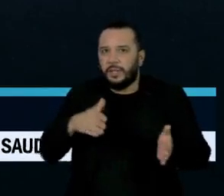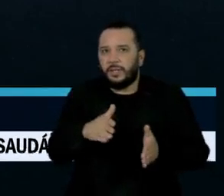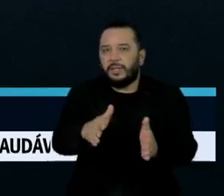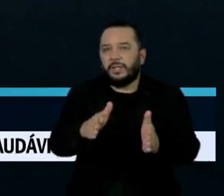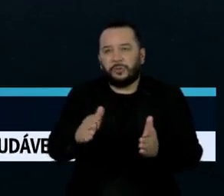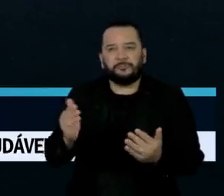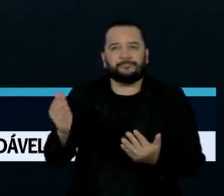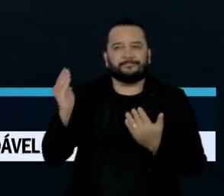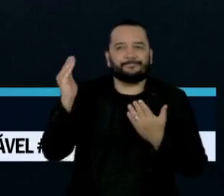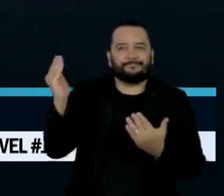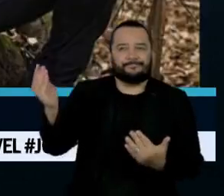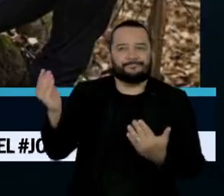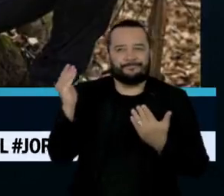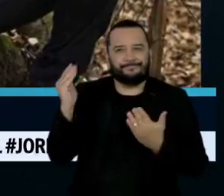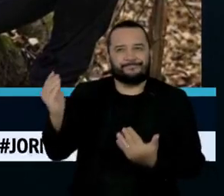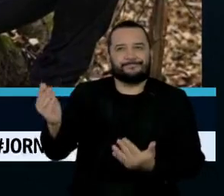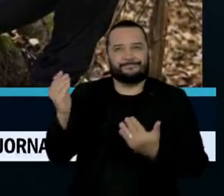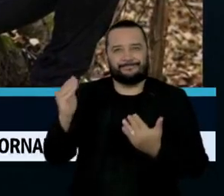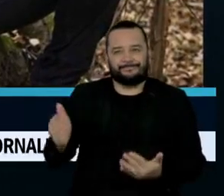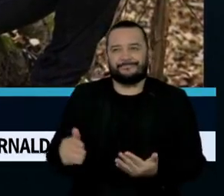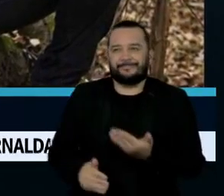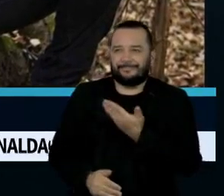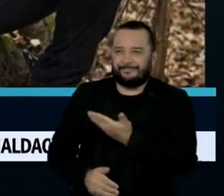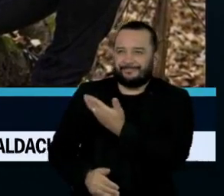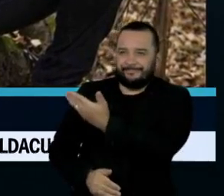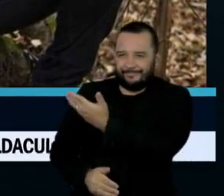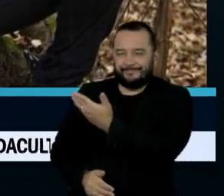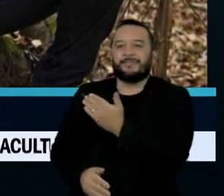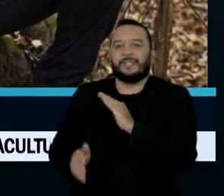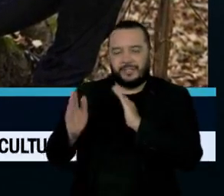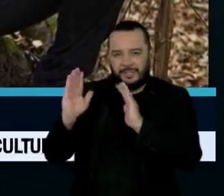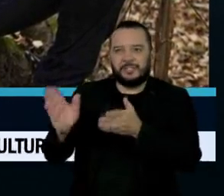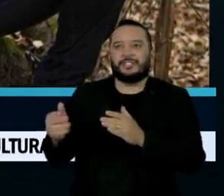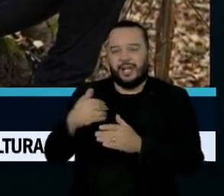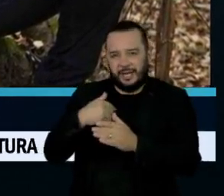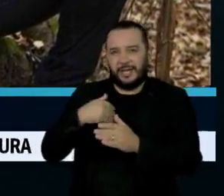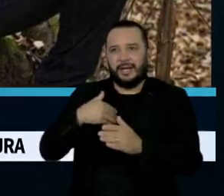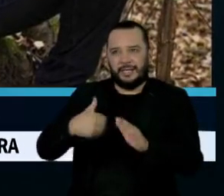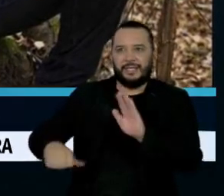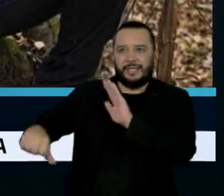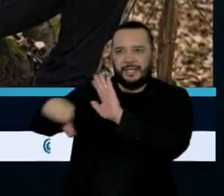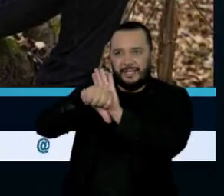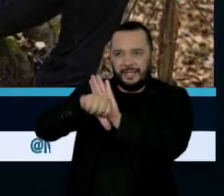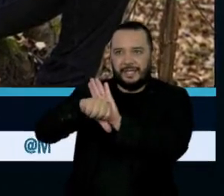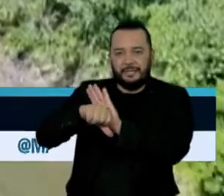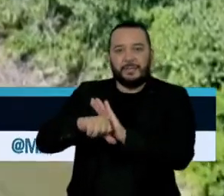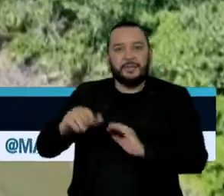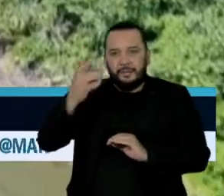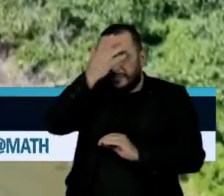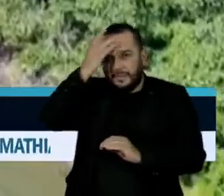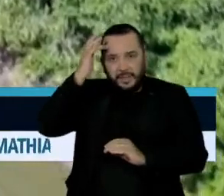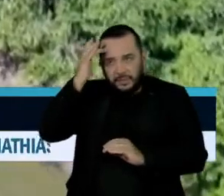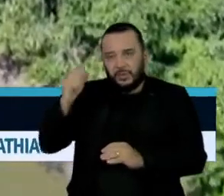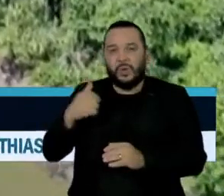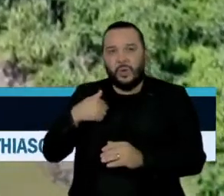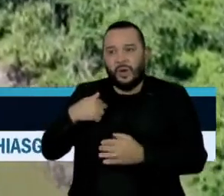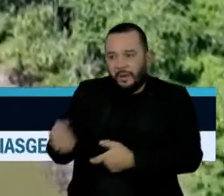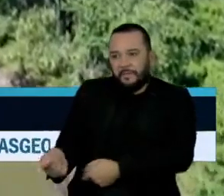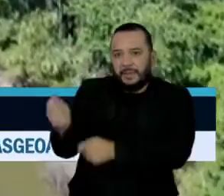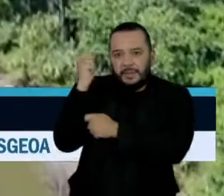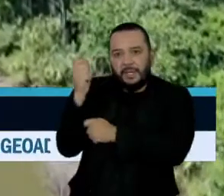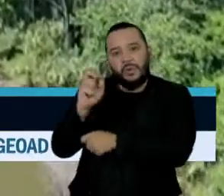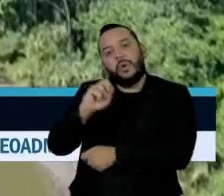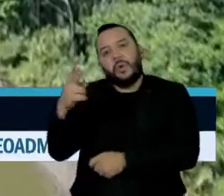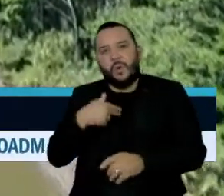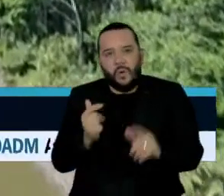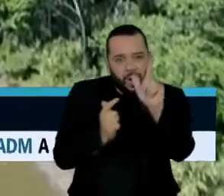levantaram a hipótese de que eles podem ter sido vítimas de crime praticado por pescadores ou caçadores ilegais